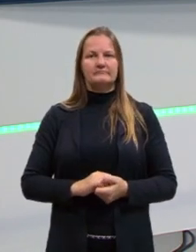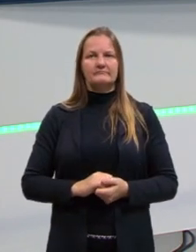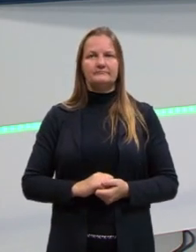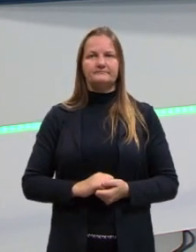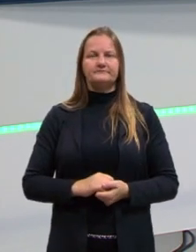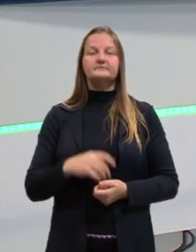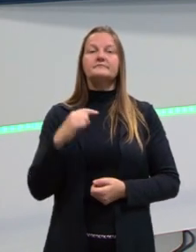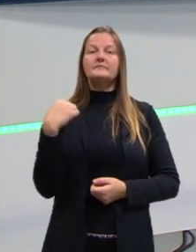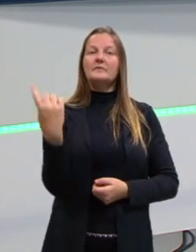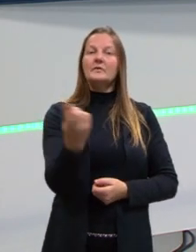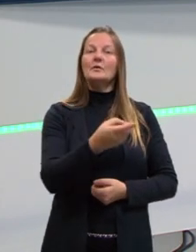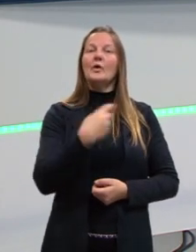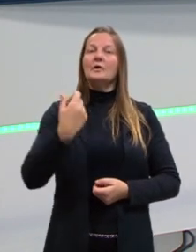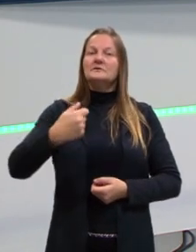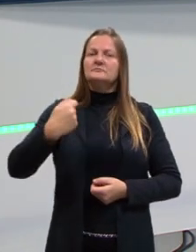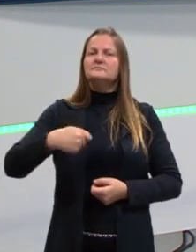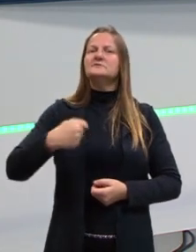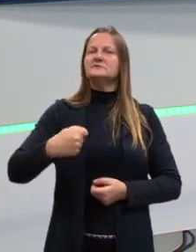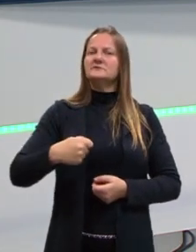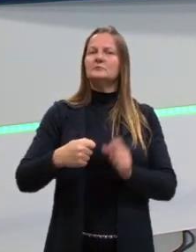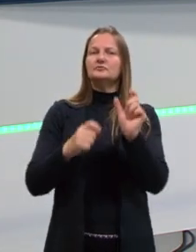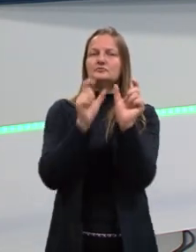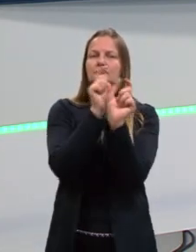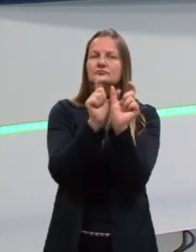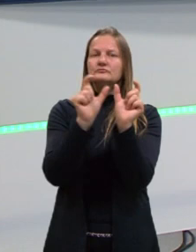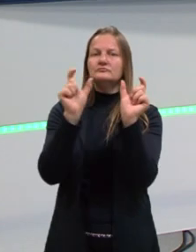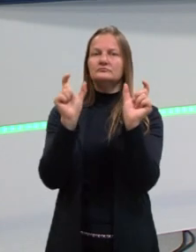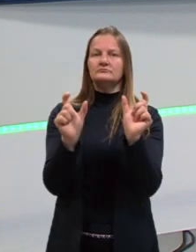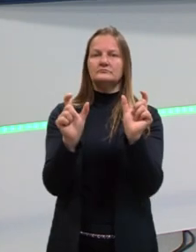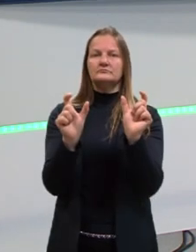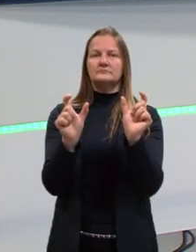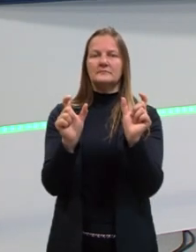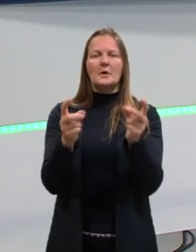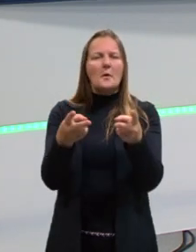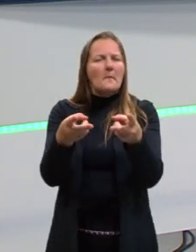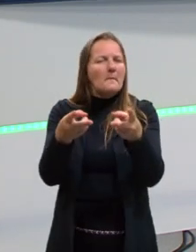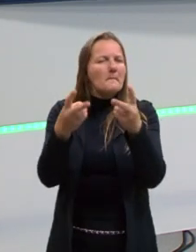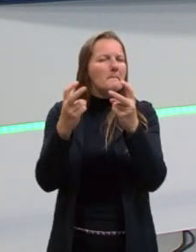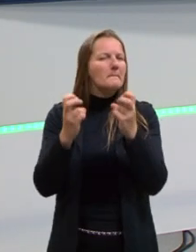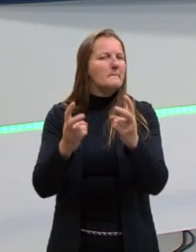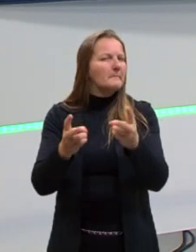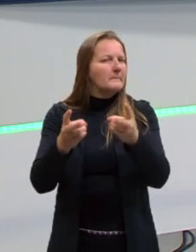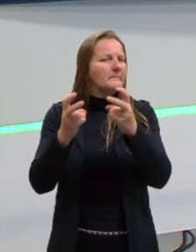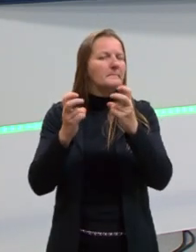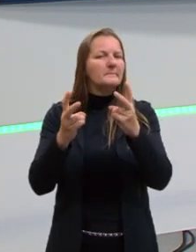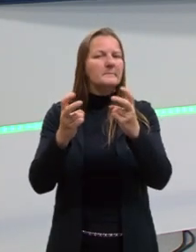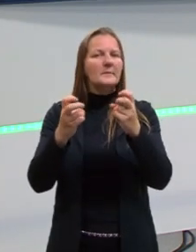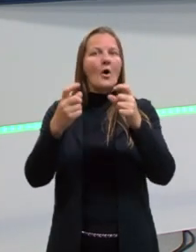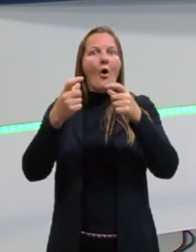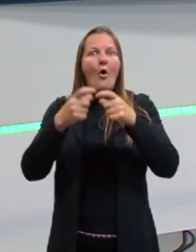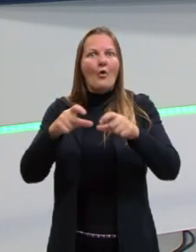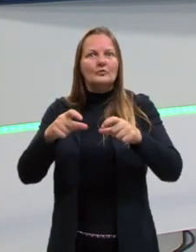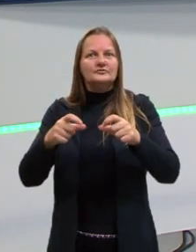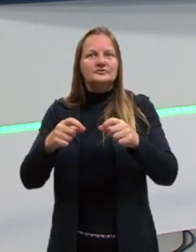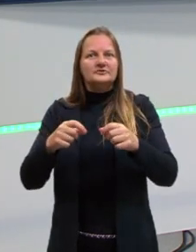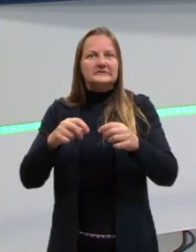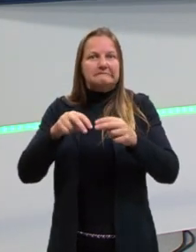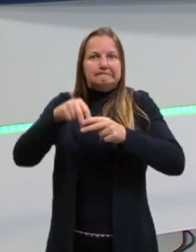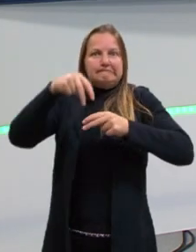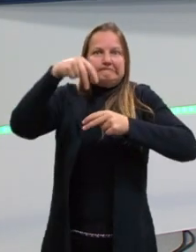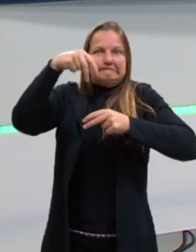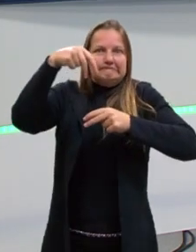Nós precisamos dos sinônimos para perceber onde a gente pode tropeçar.